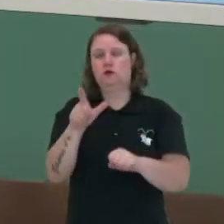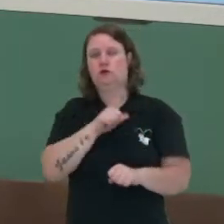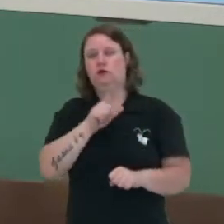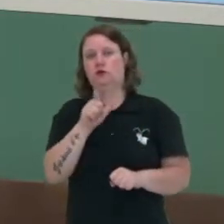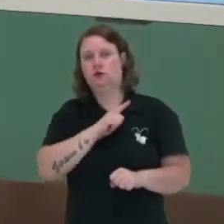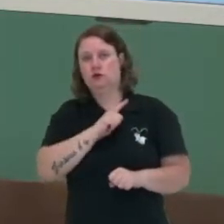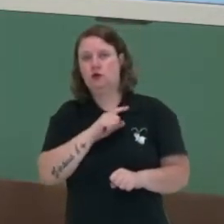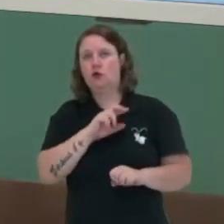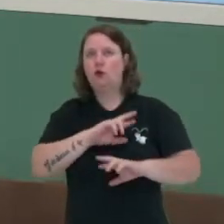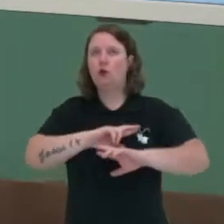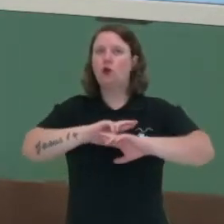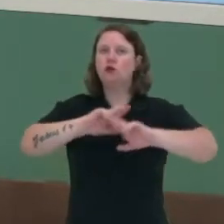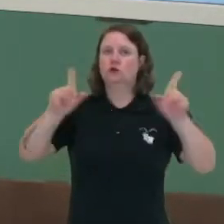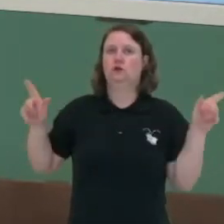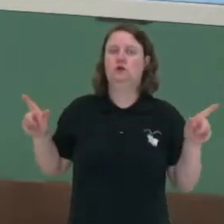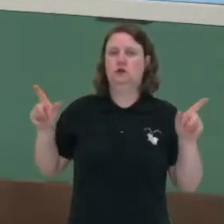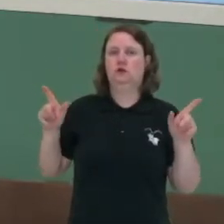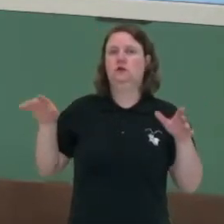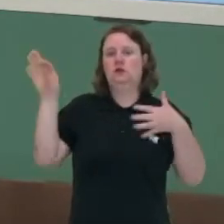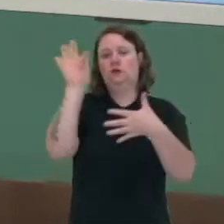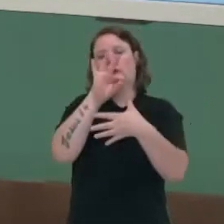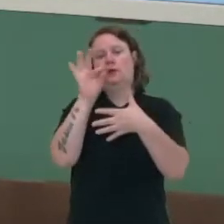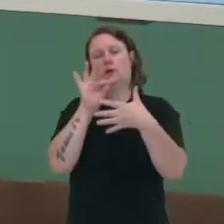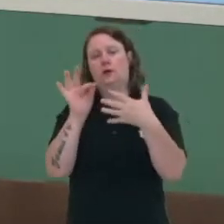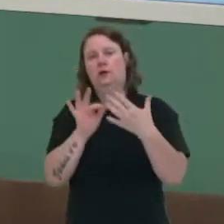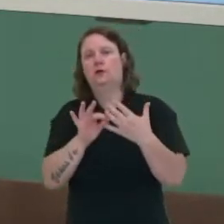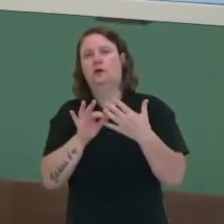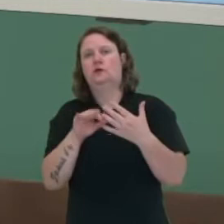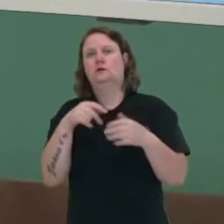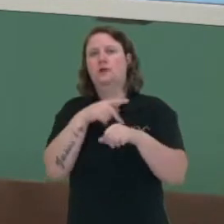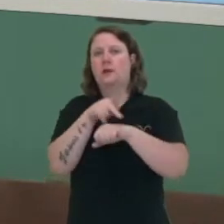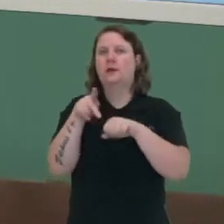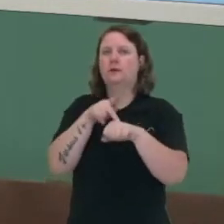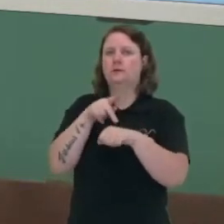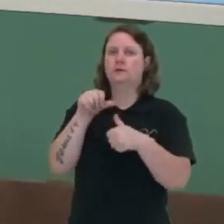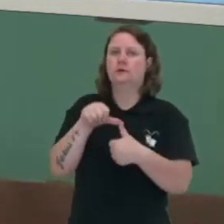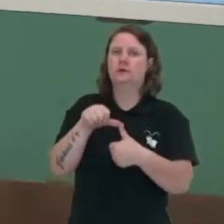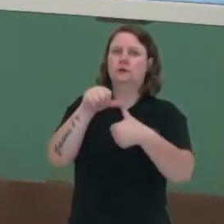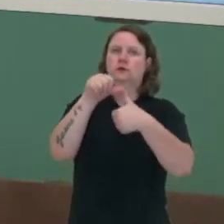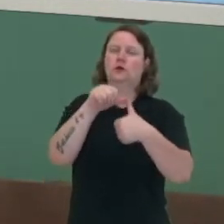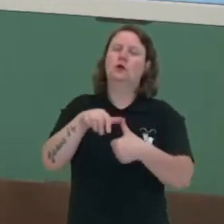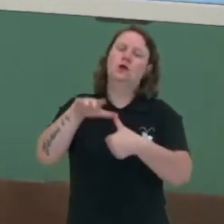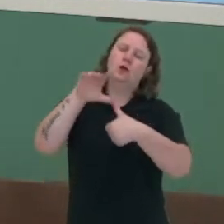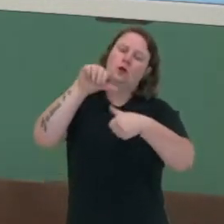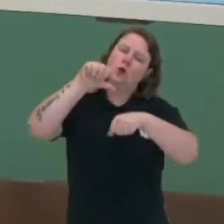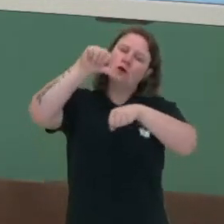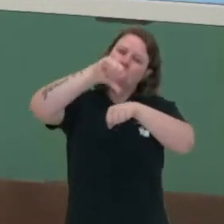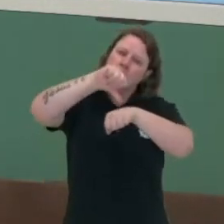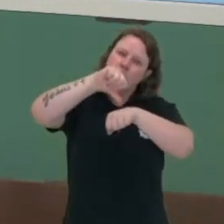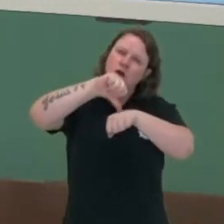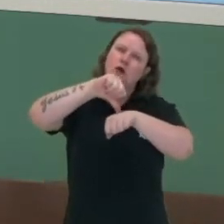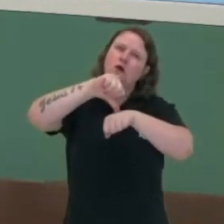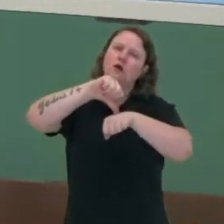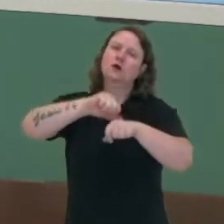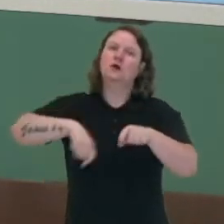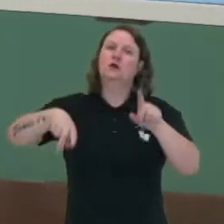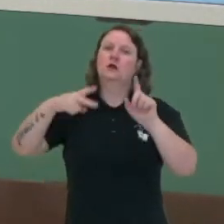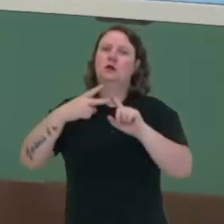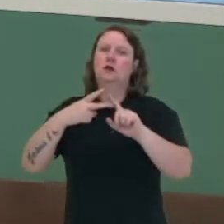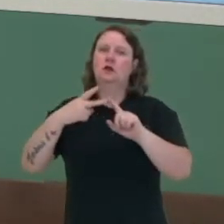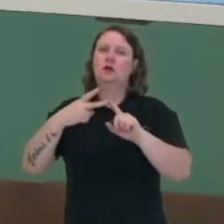vamos ter uma outra classificação que abrange os países da América Central e a um da América do Norte, que é o México,